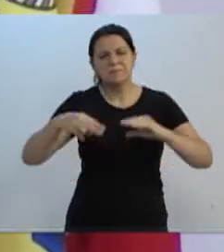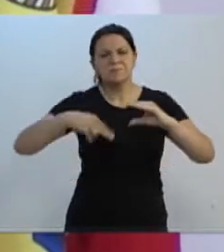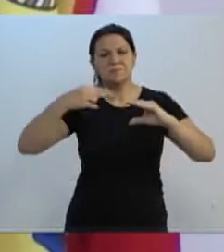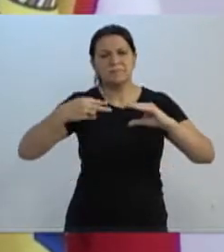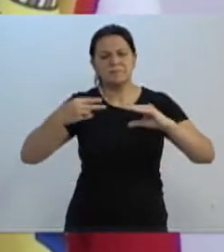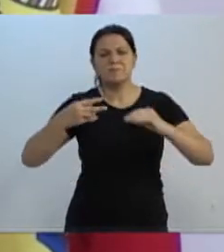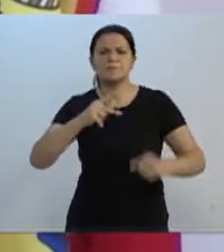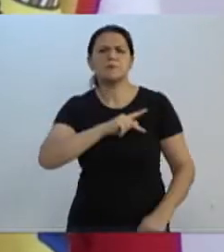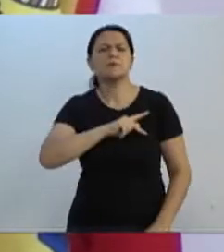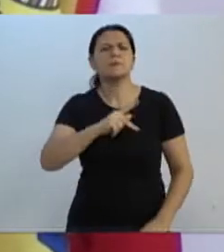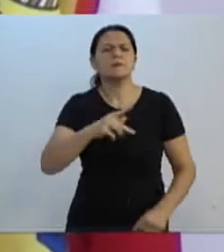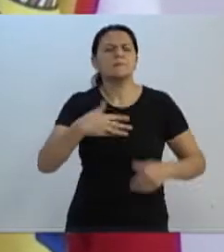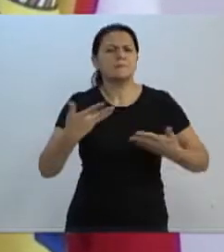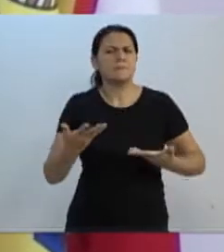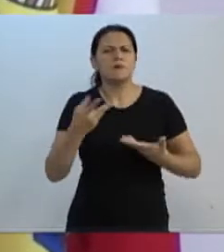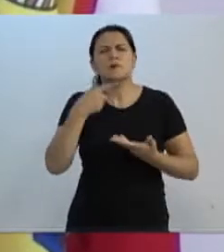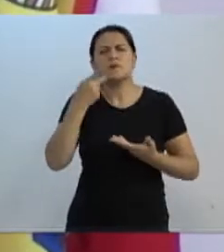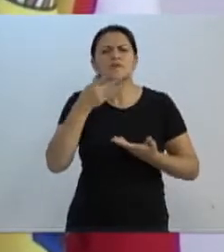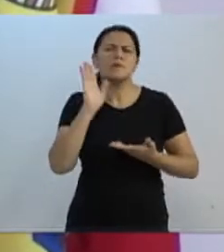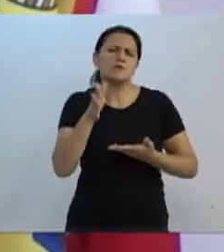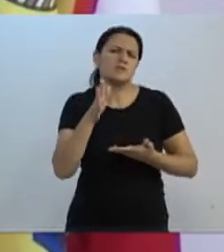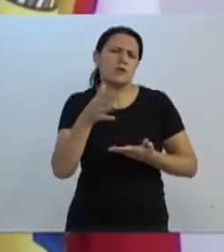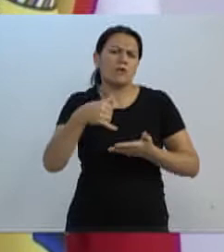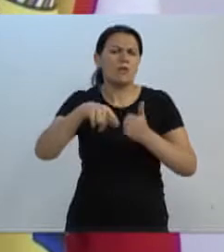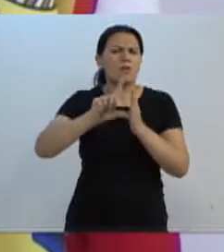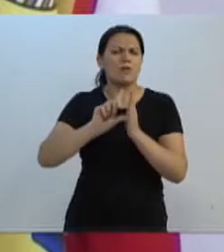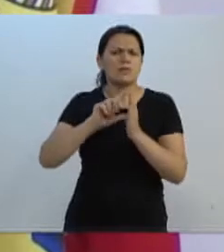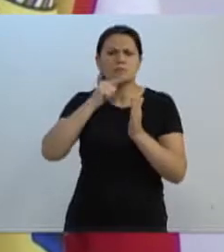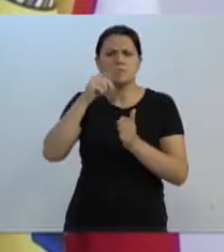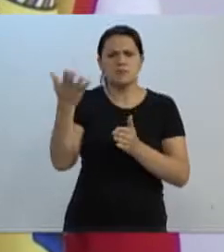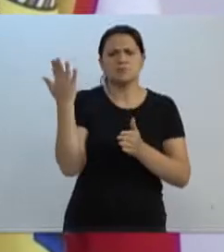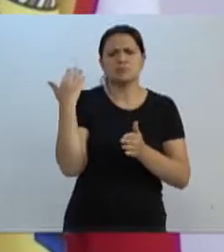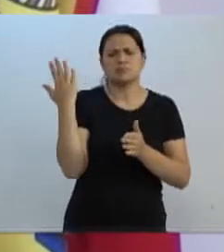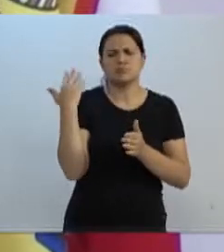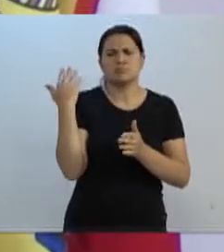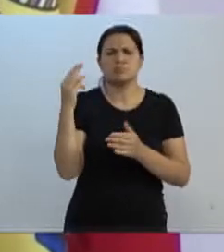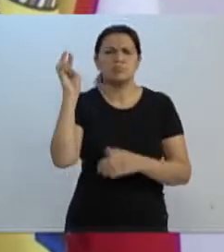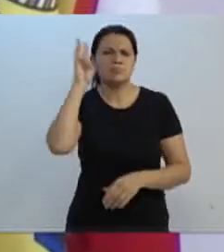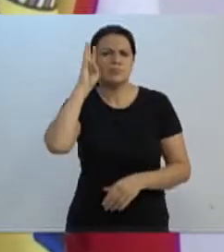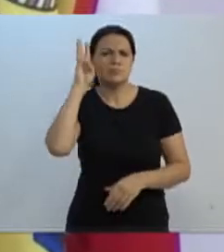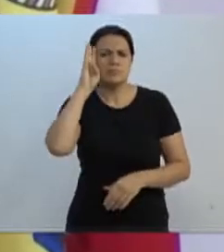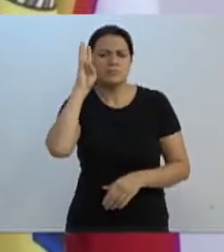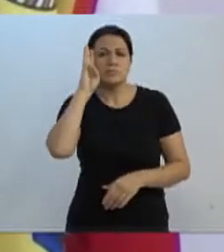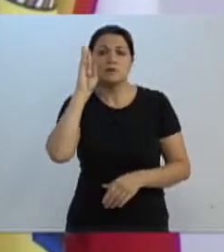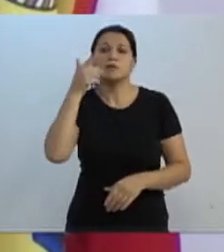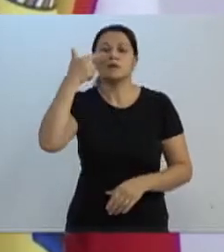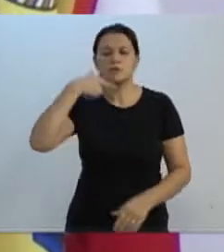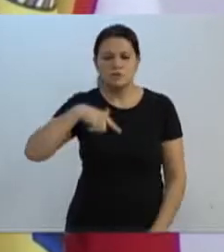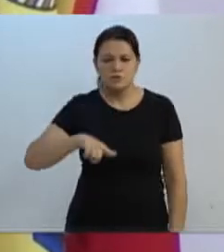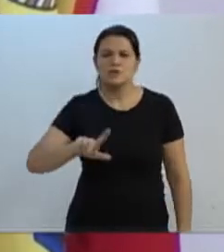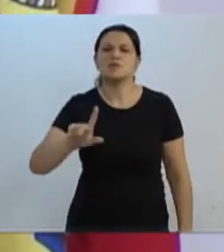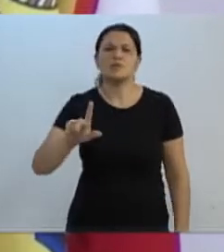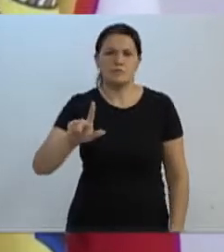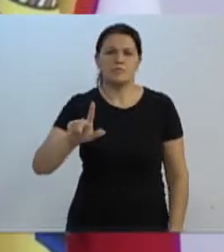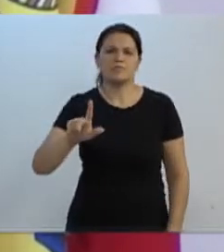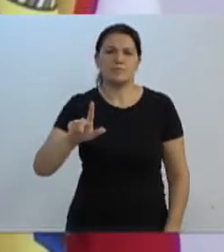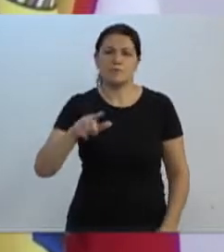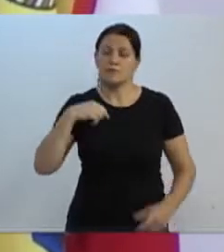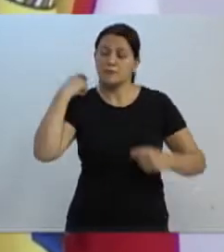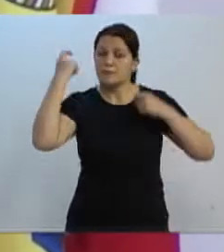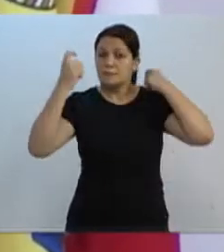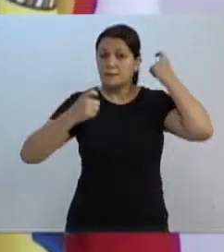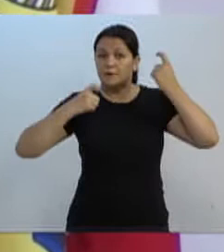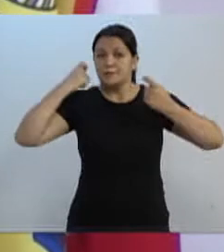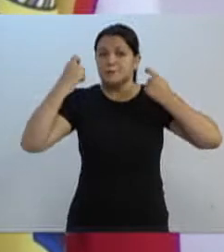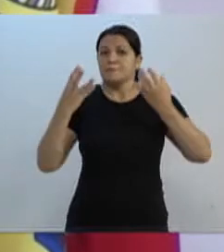Presidente, quero falar aqui algo que já tinha dito na semana passada, na terça-feira passada, e repito novamente aqui, algo que me preocupa bastante,